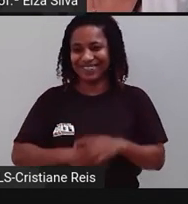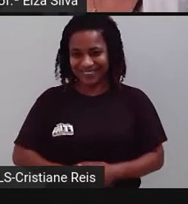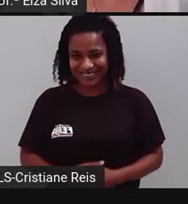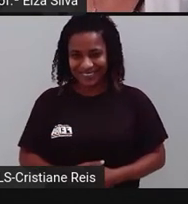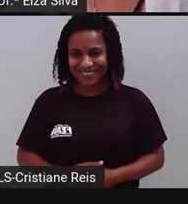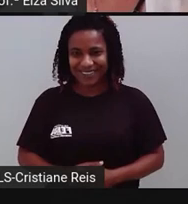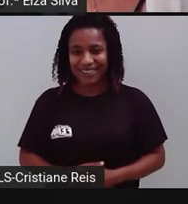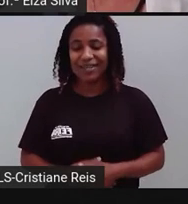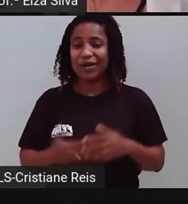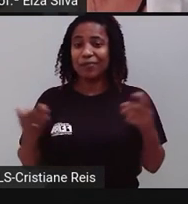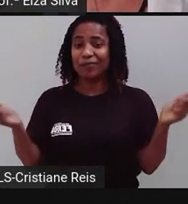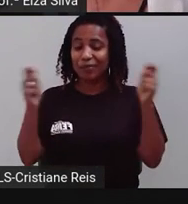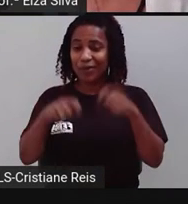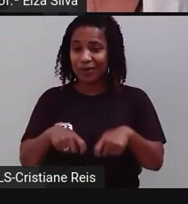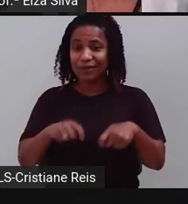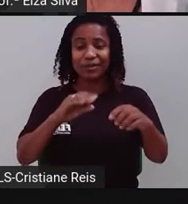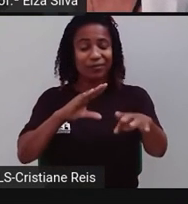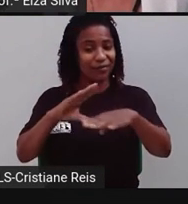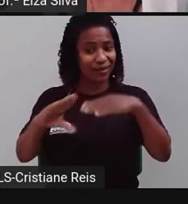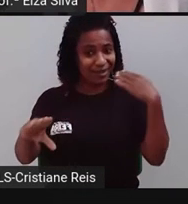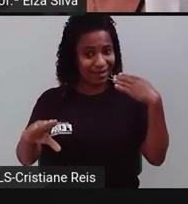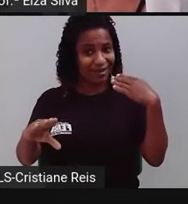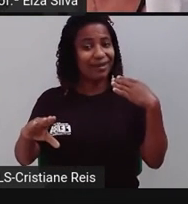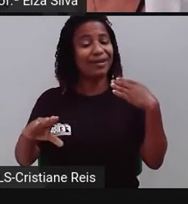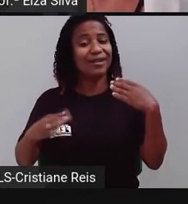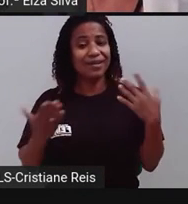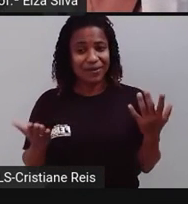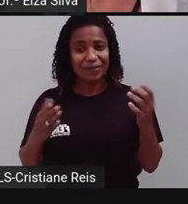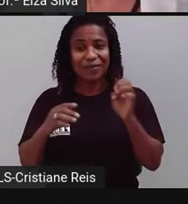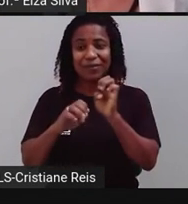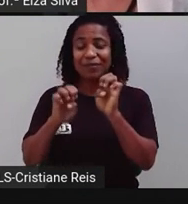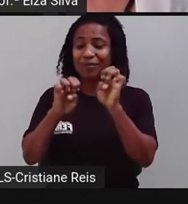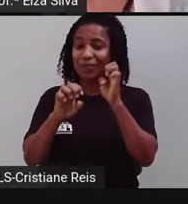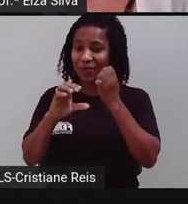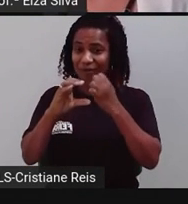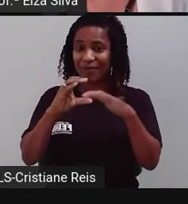Envie para nós, pode ser, para o nosso e-mail